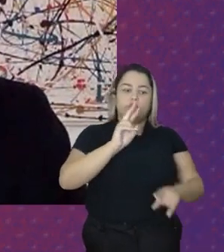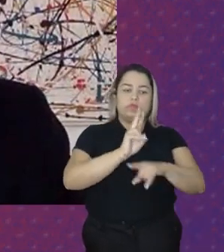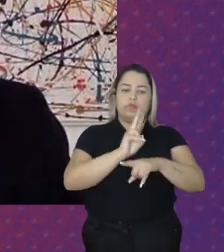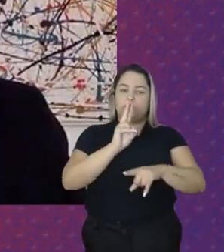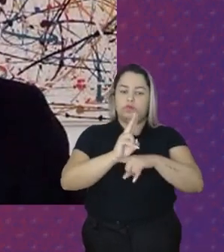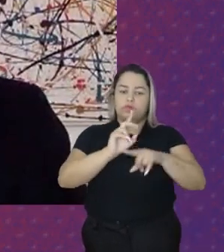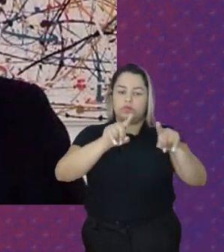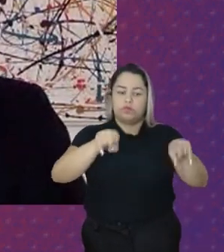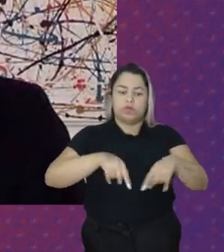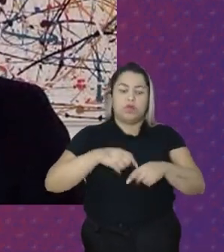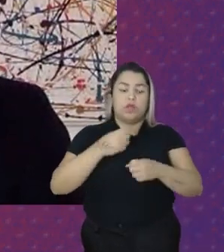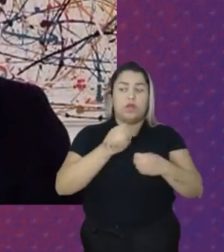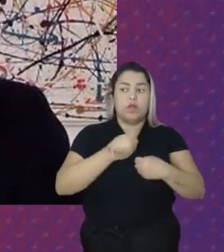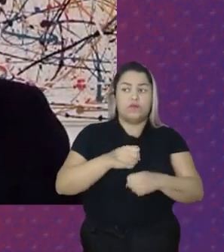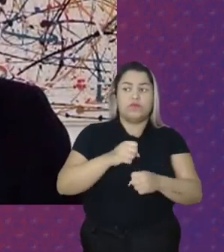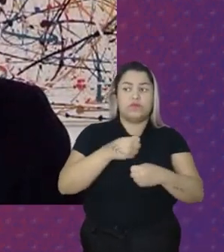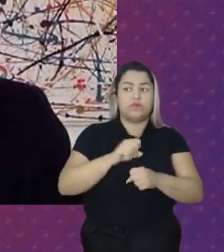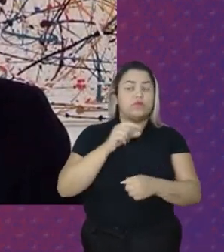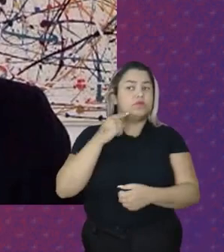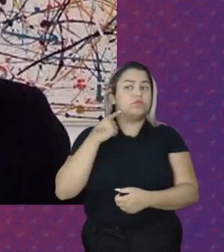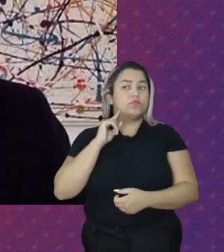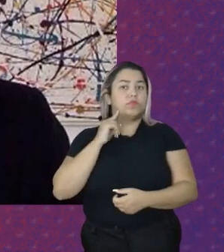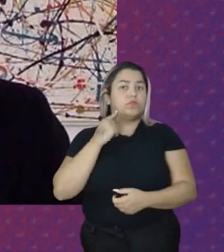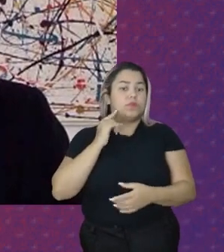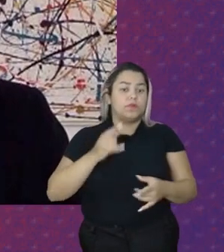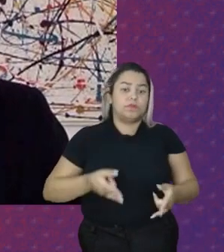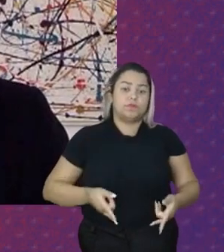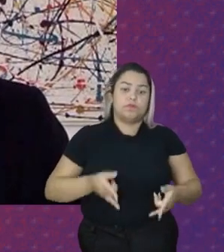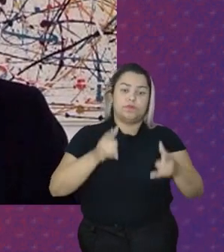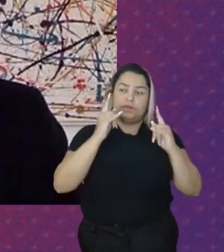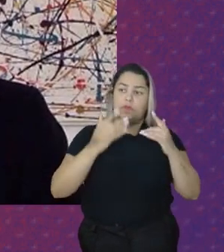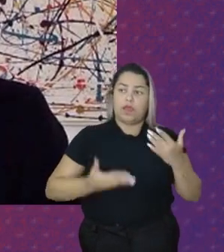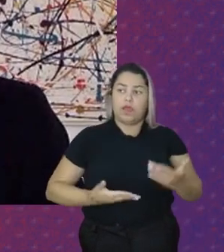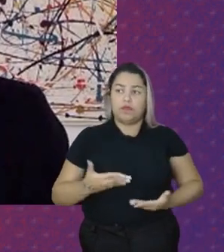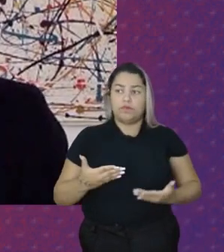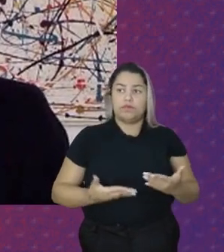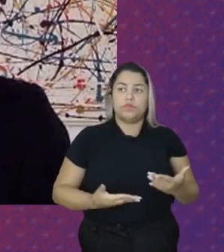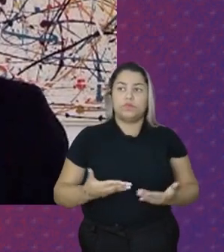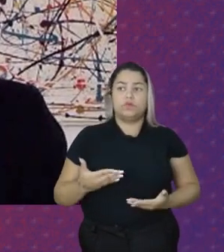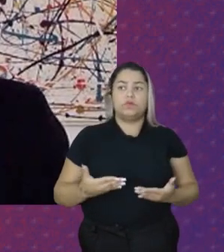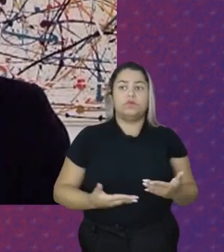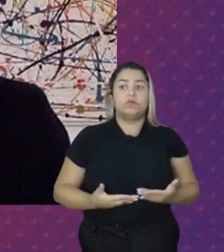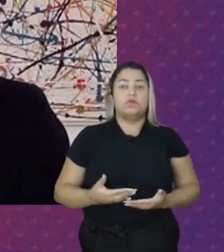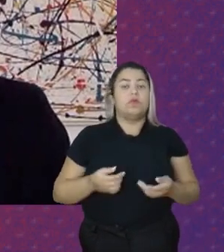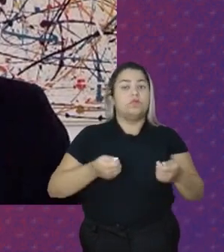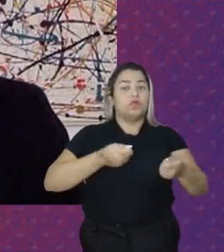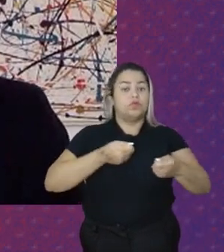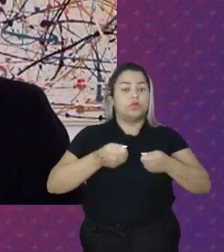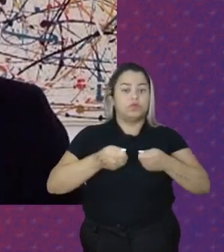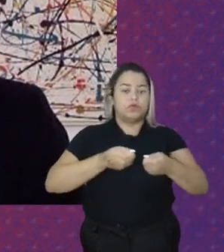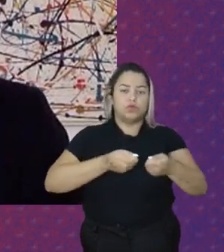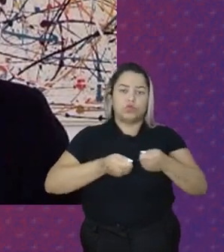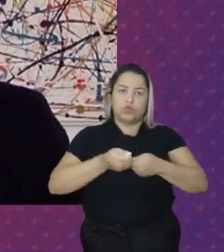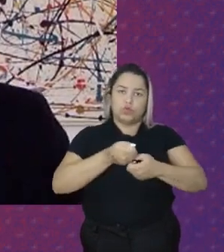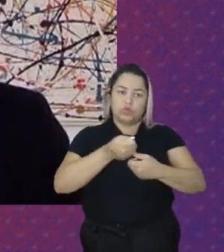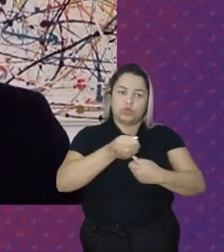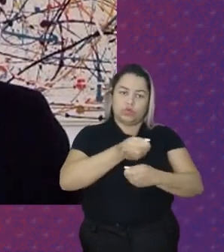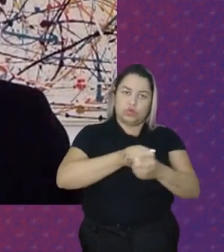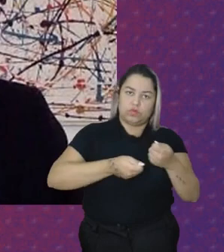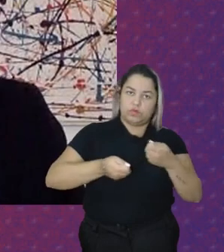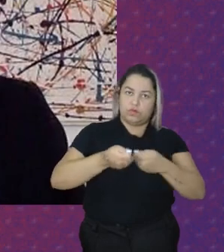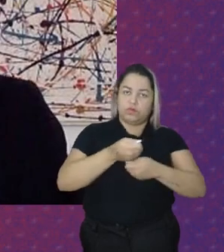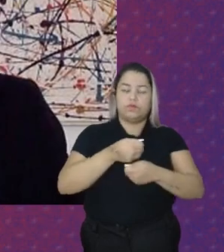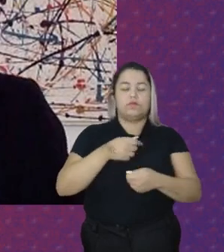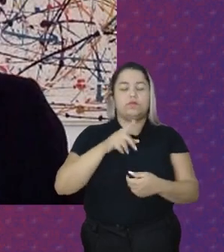Faxineiros Serventes Em prédios A serviço Portanto De administrações Condominiais São